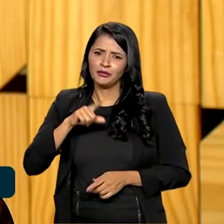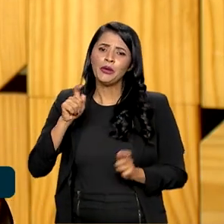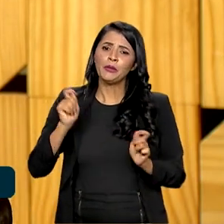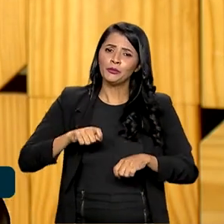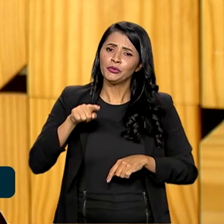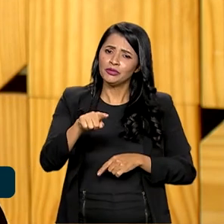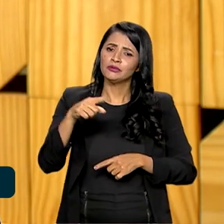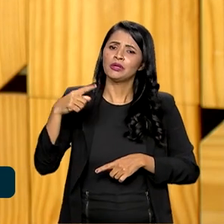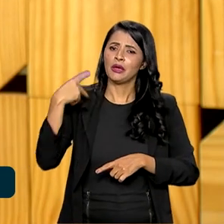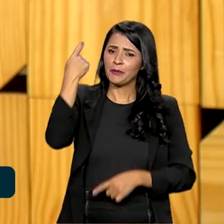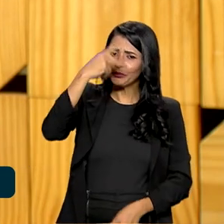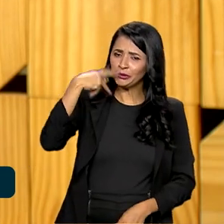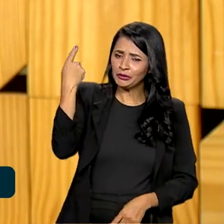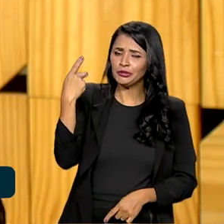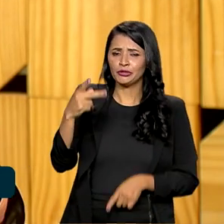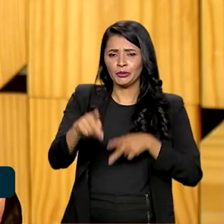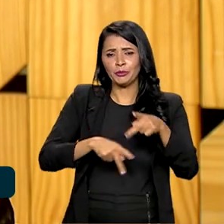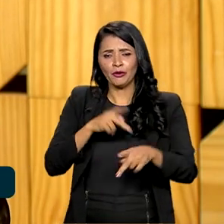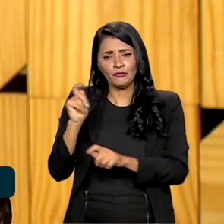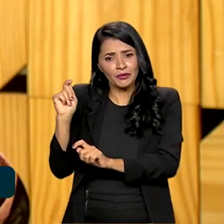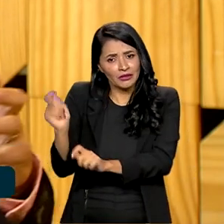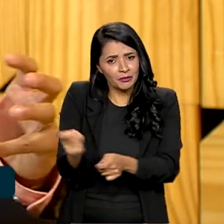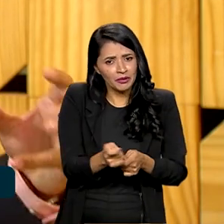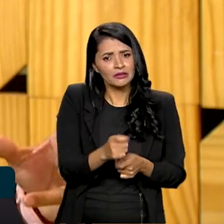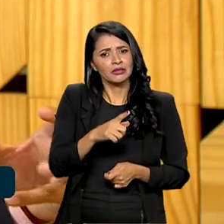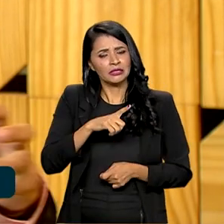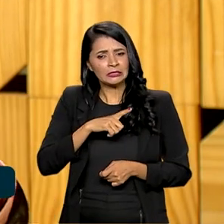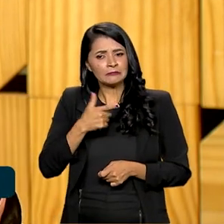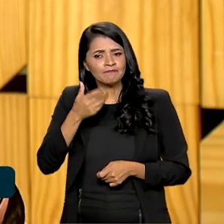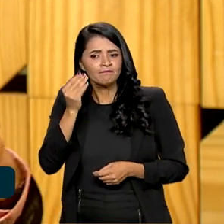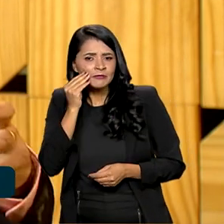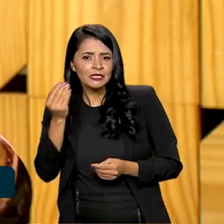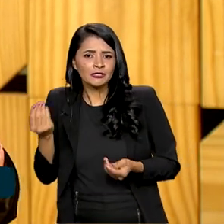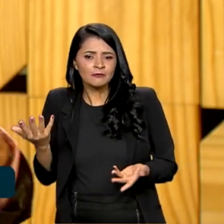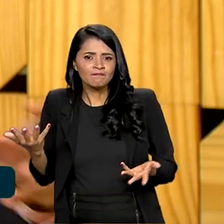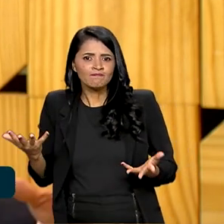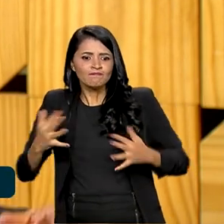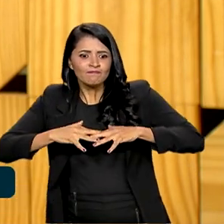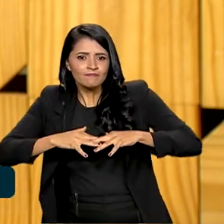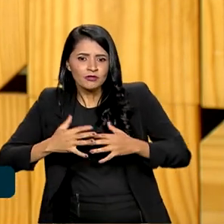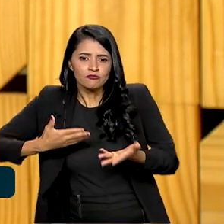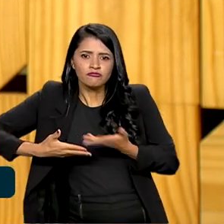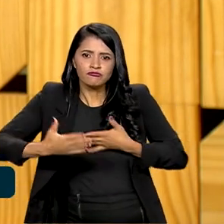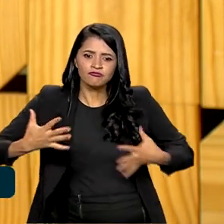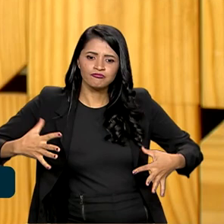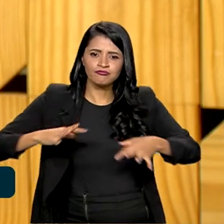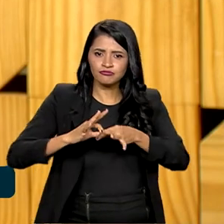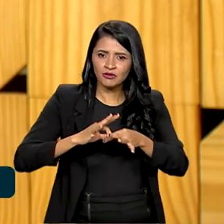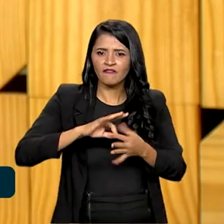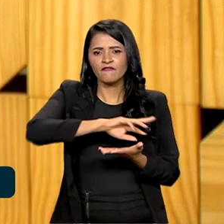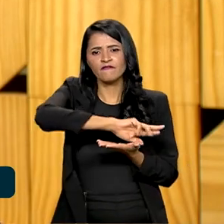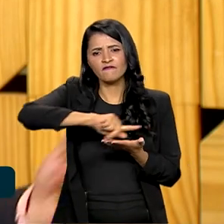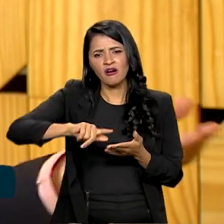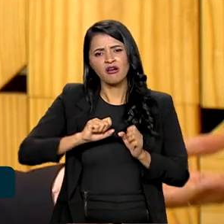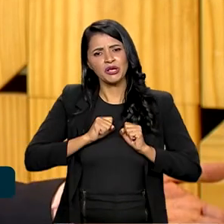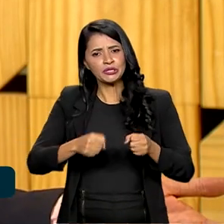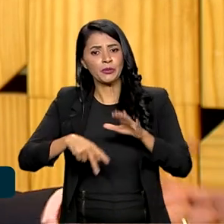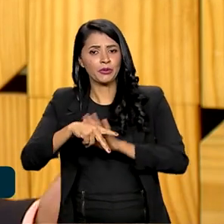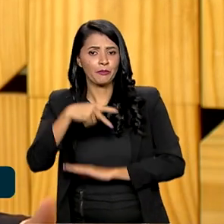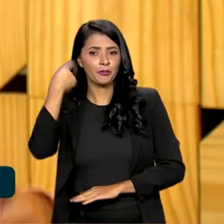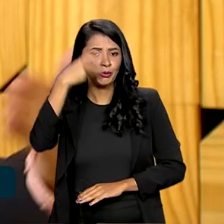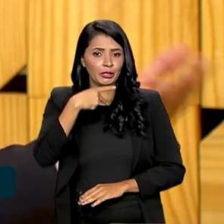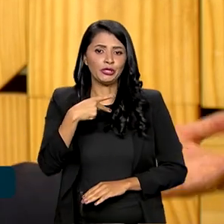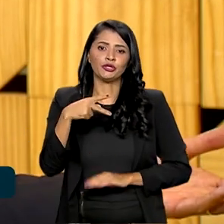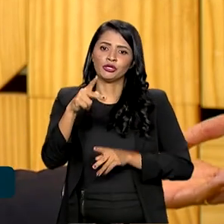política, o Povos da Pesca Artesanal, ele tenta integrar uma diversidade de ações das políticas públicas para dar